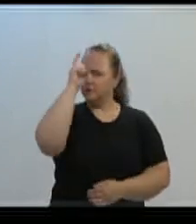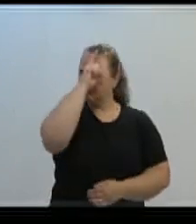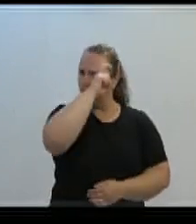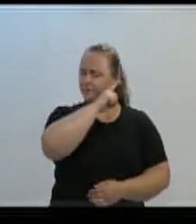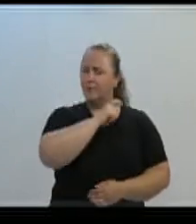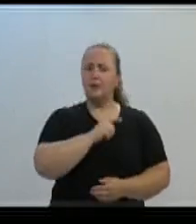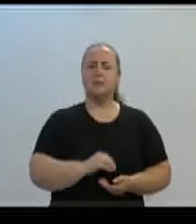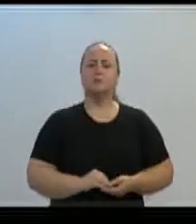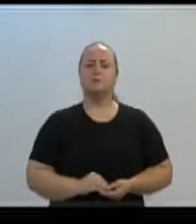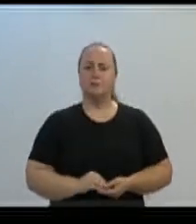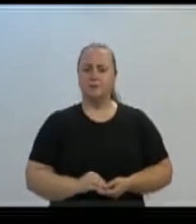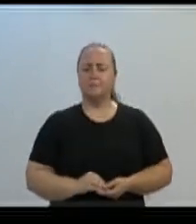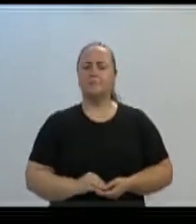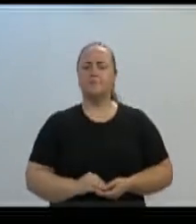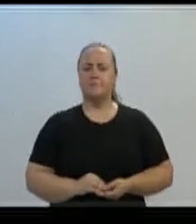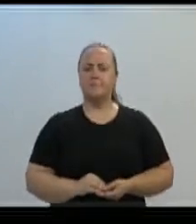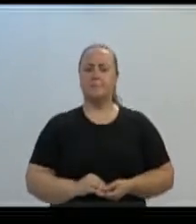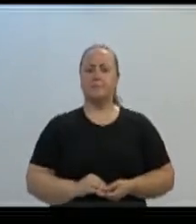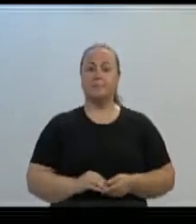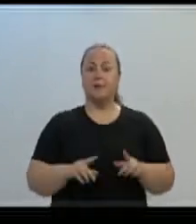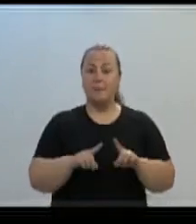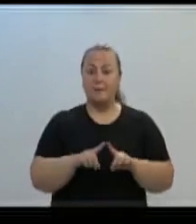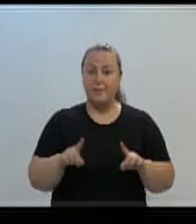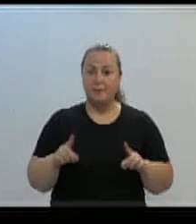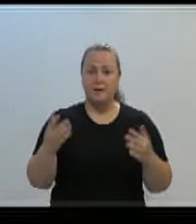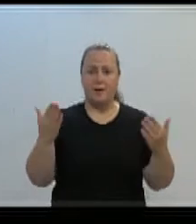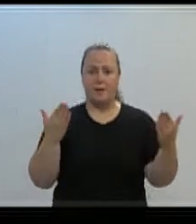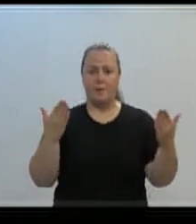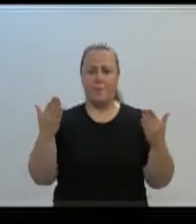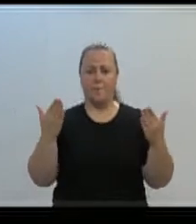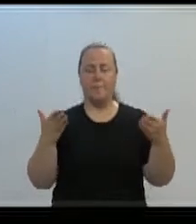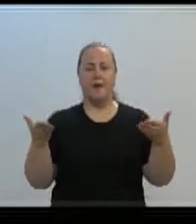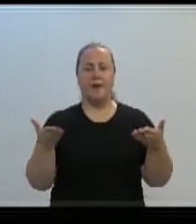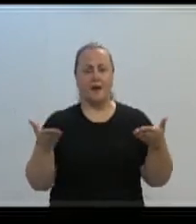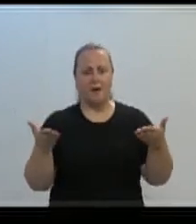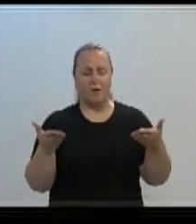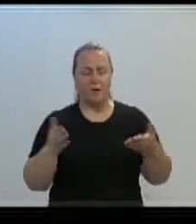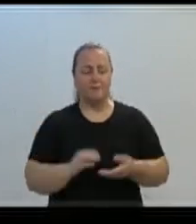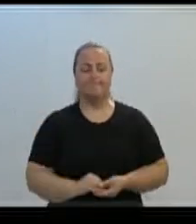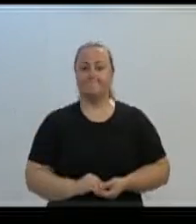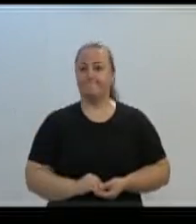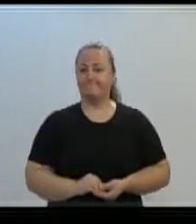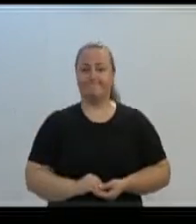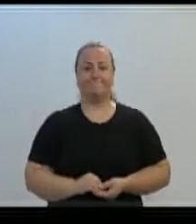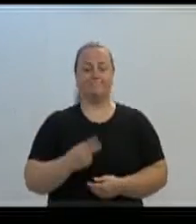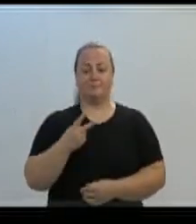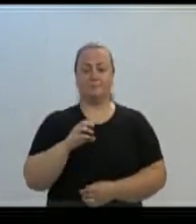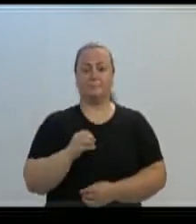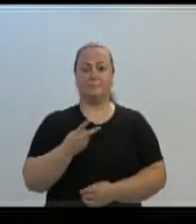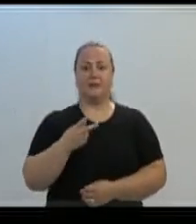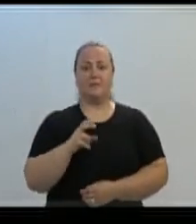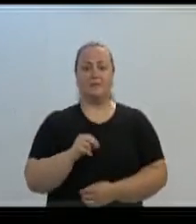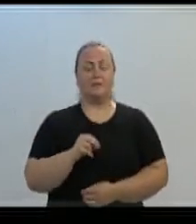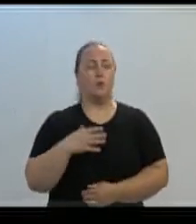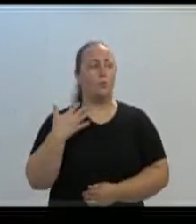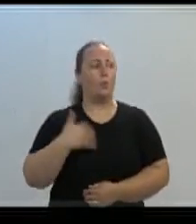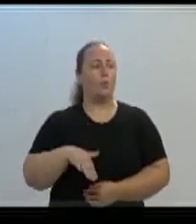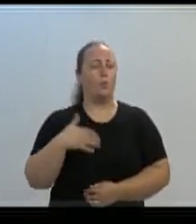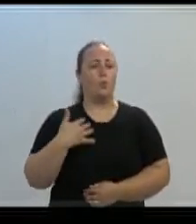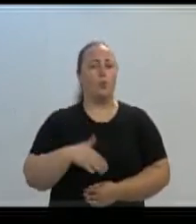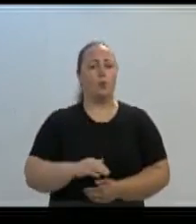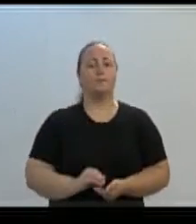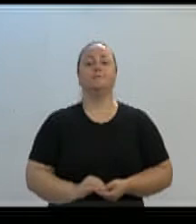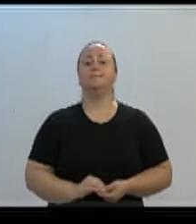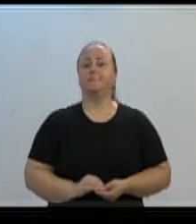que Blumenau já tinha passado. Mas quis Deus que a de 2020 conseguisse superar todas as